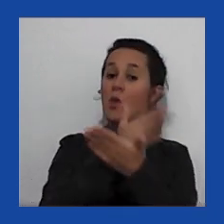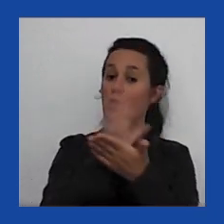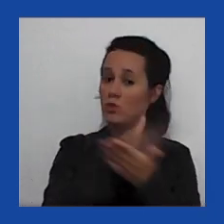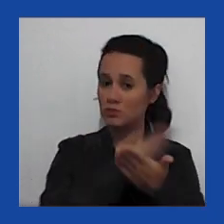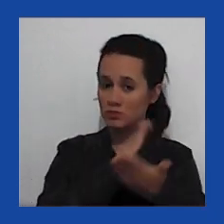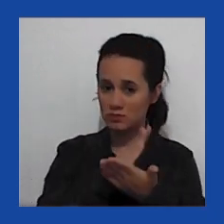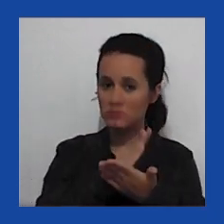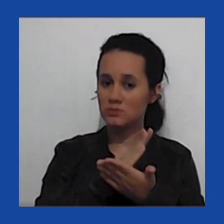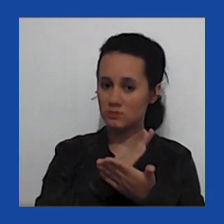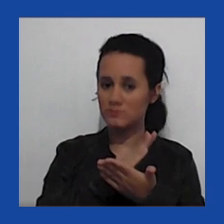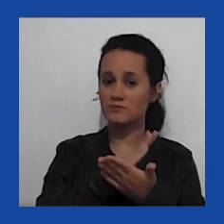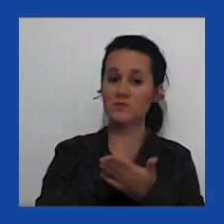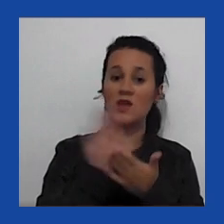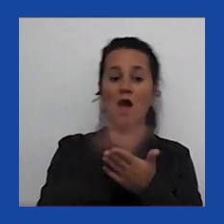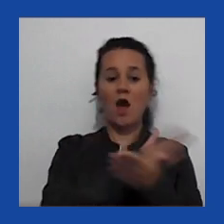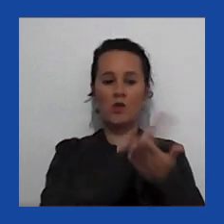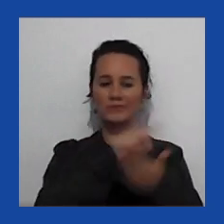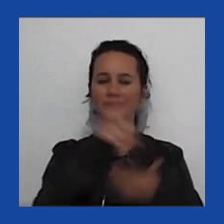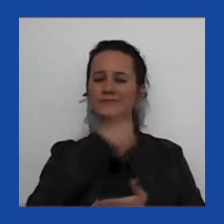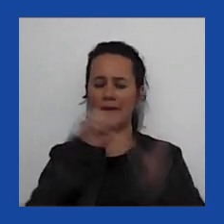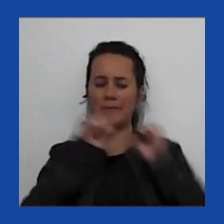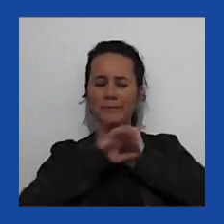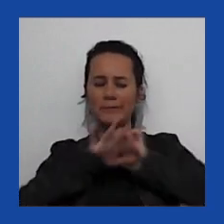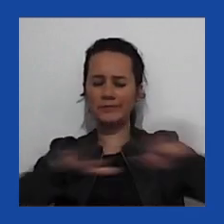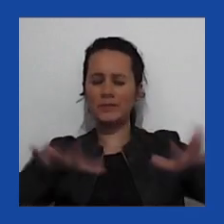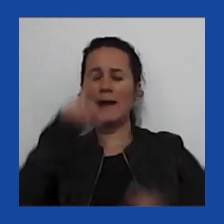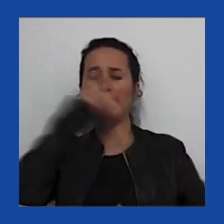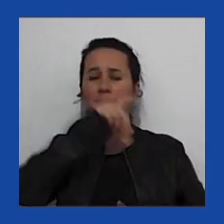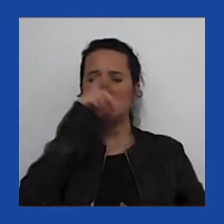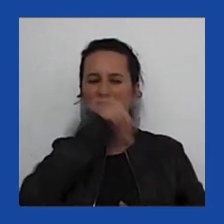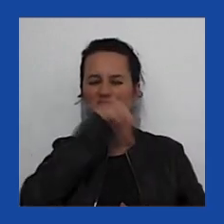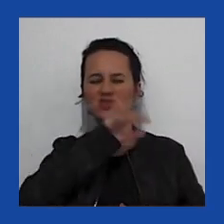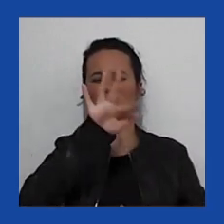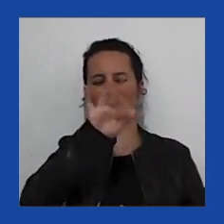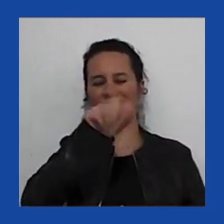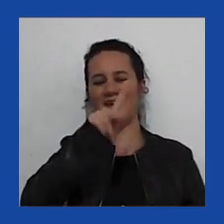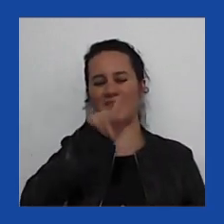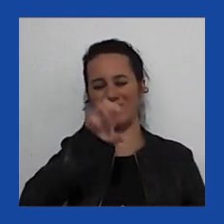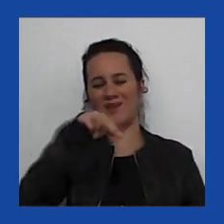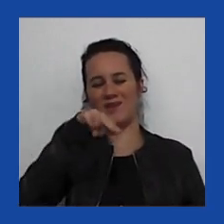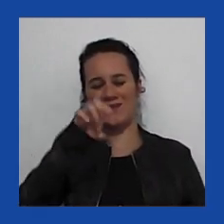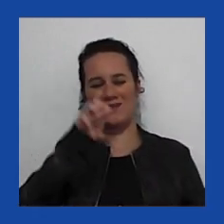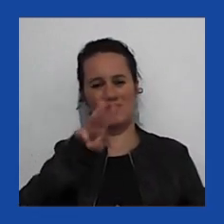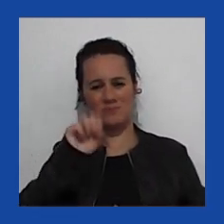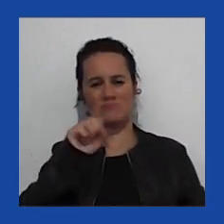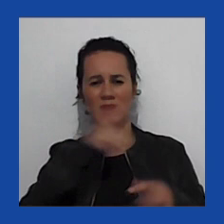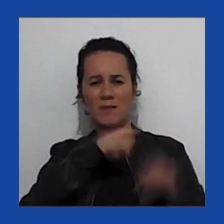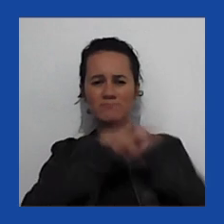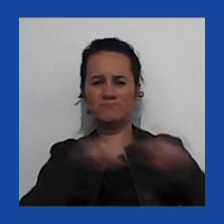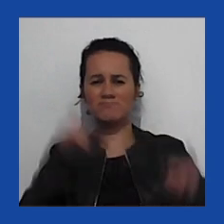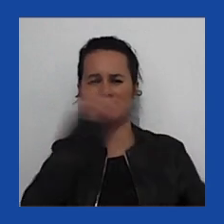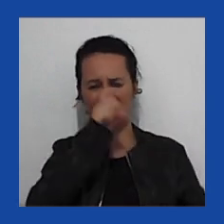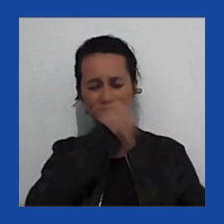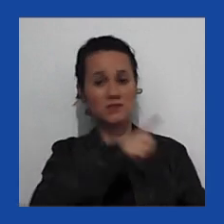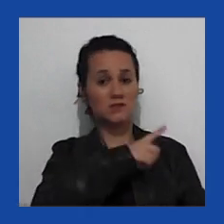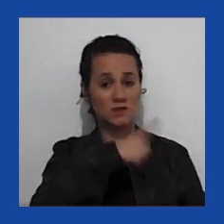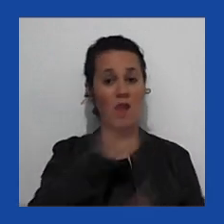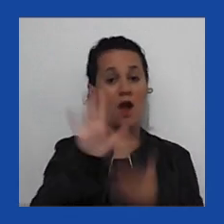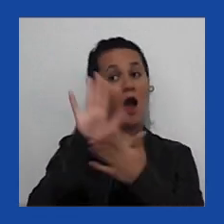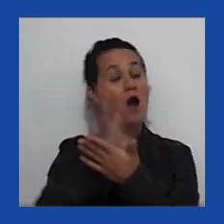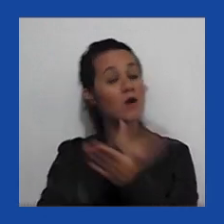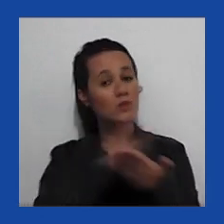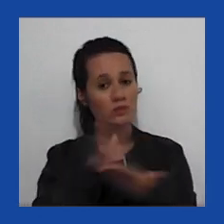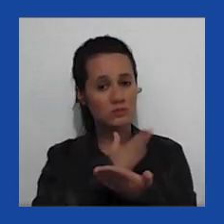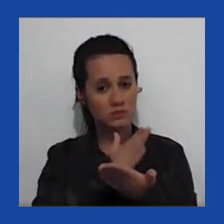Alguns usam fake news. Eu lembro que Roxane mencionou fake news. Podemos falar sobre isso no Q&A. Alguns